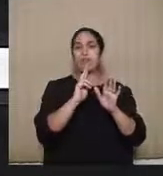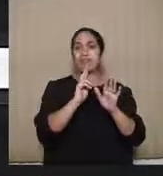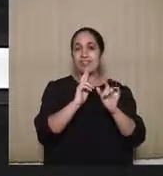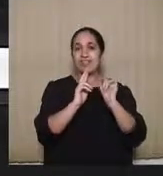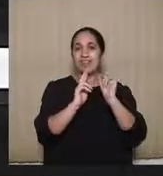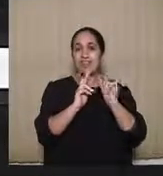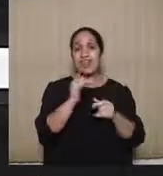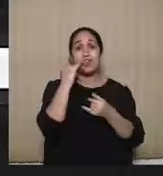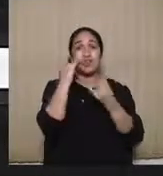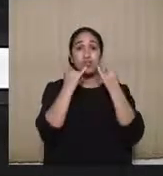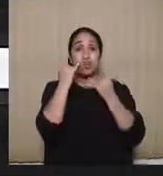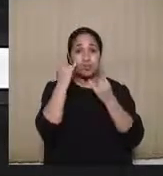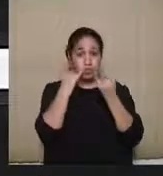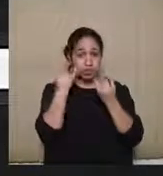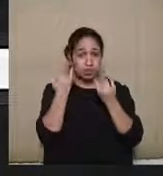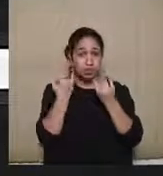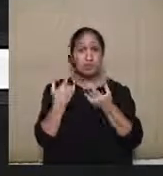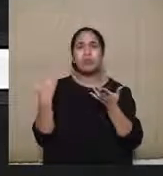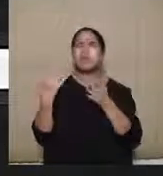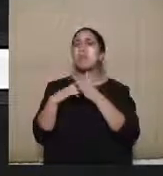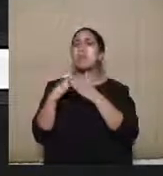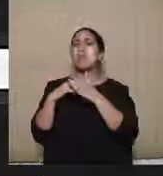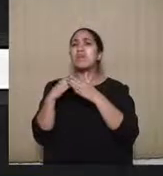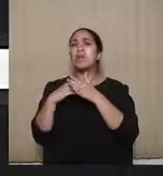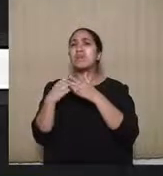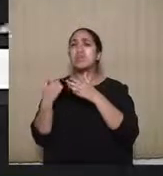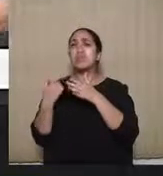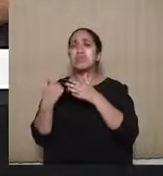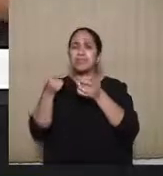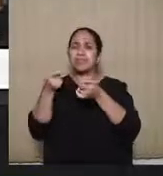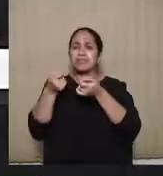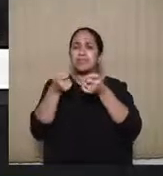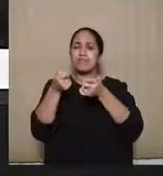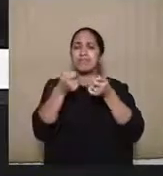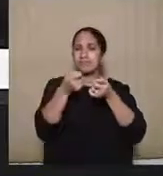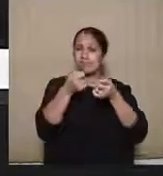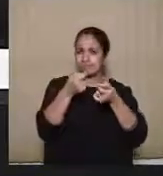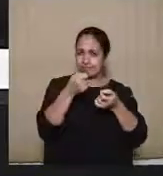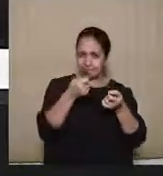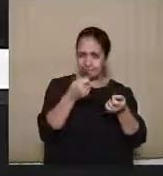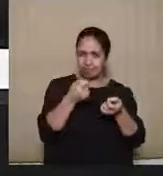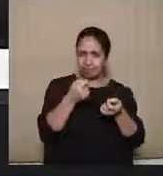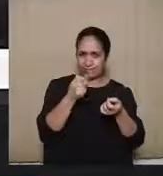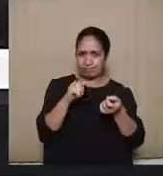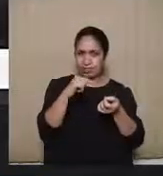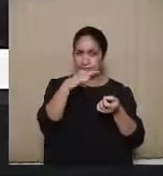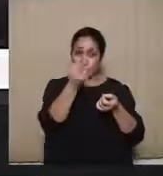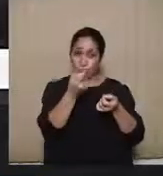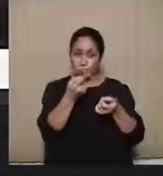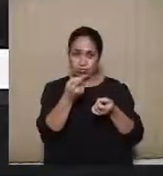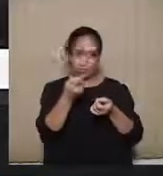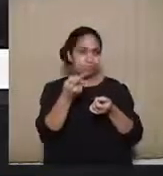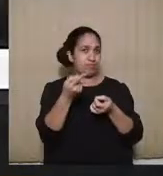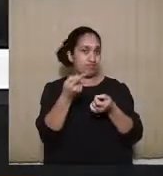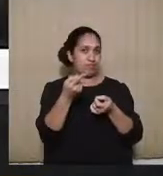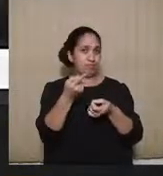a informação de qual é a empresa que faz o manejo daquele IP. Então, sai na sequência um segundo ofício dirigido